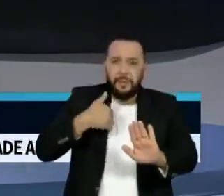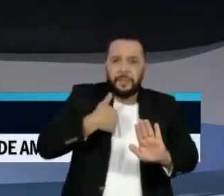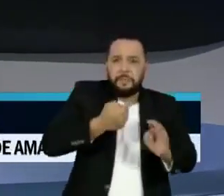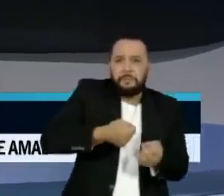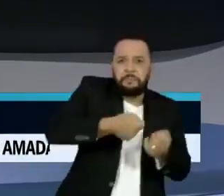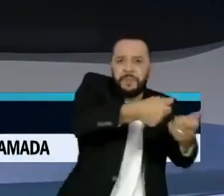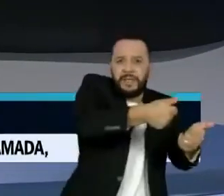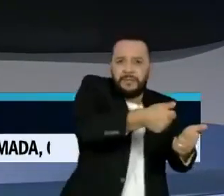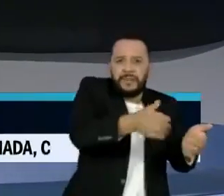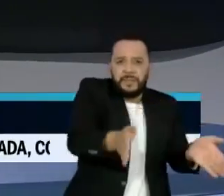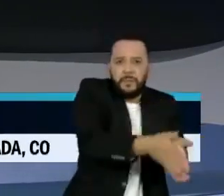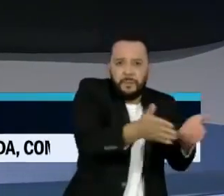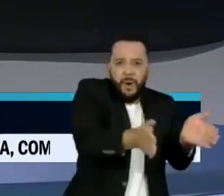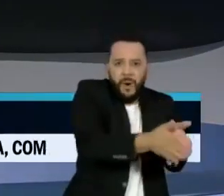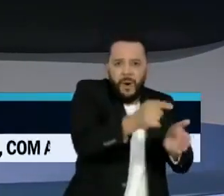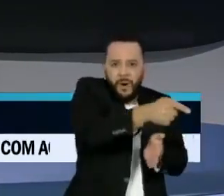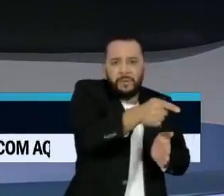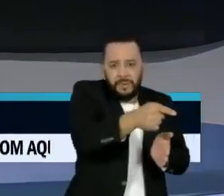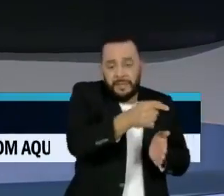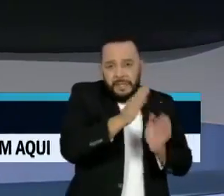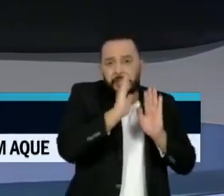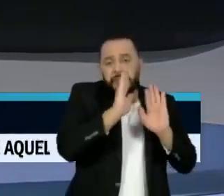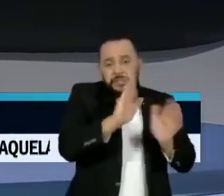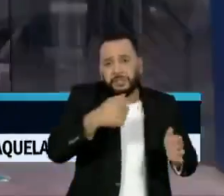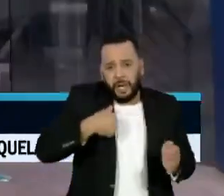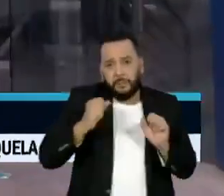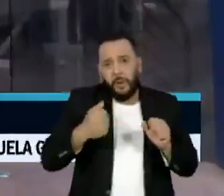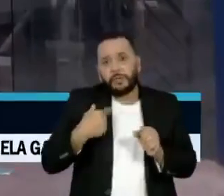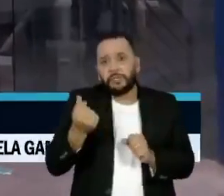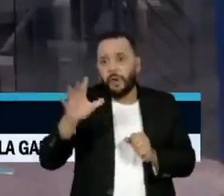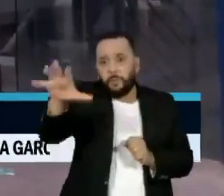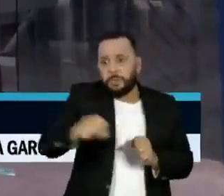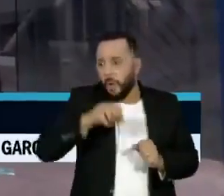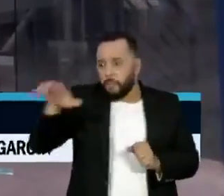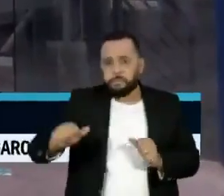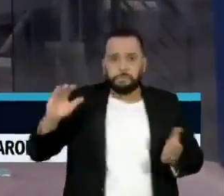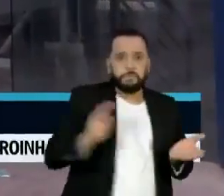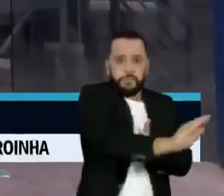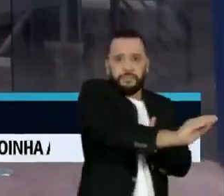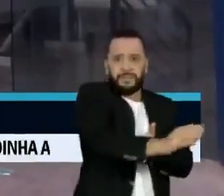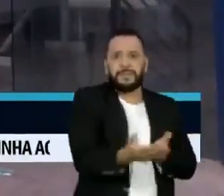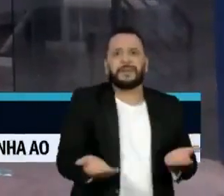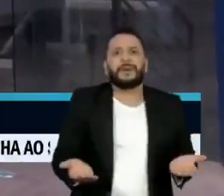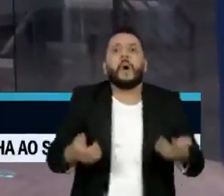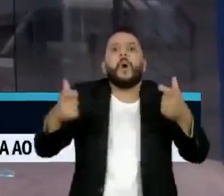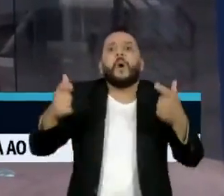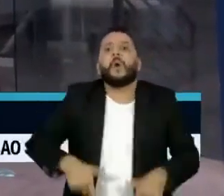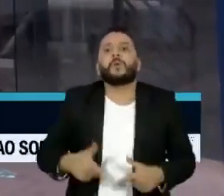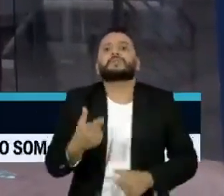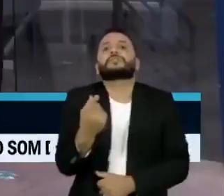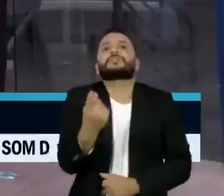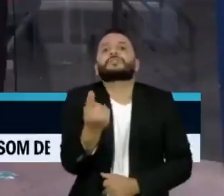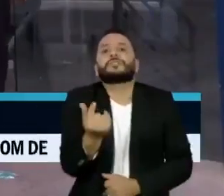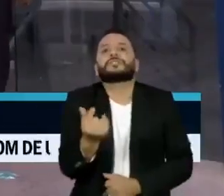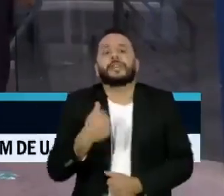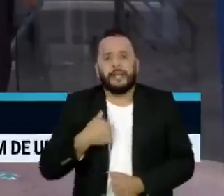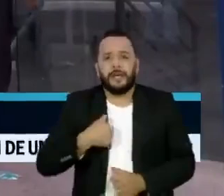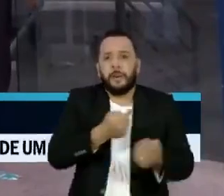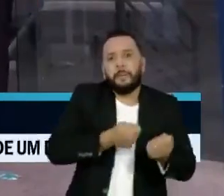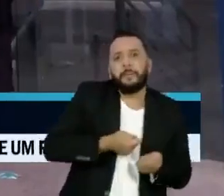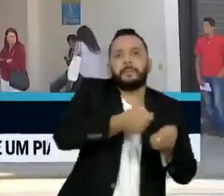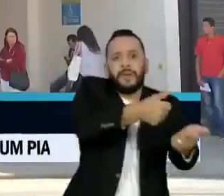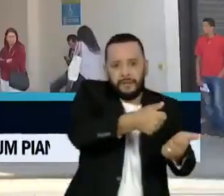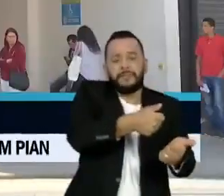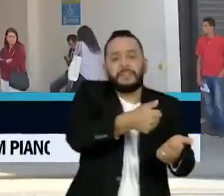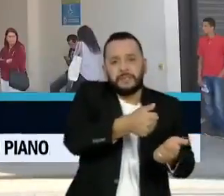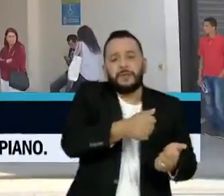do Renda Cidadã, o Bolsa Família turbinado do governo Bolsonaro. De onde tirar o dinheiro para bancar o aumento no Bolsa